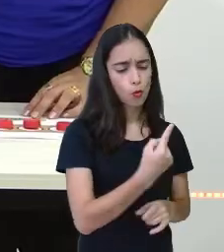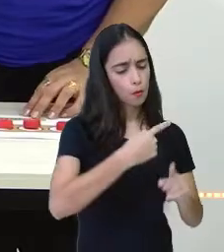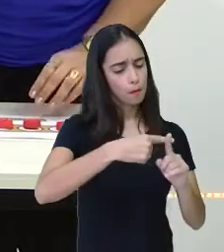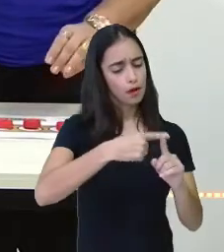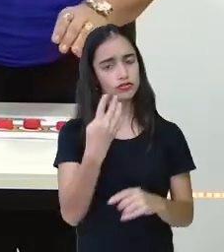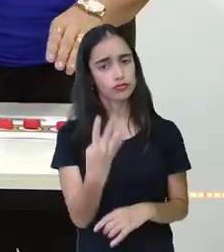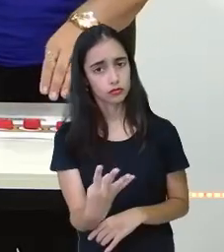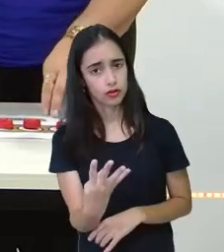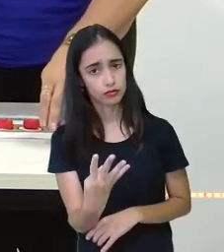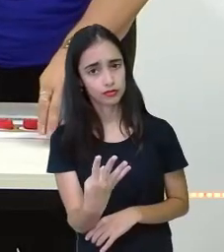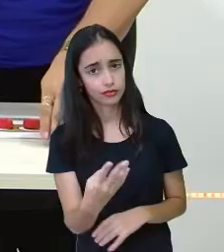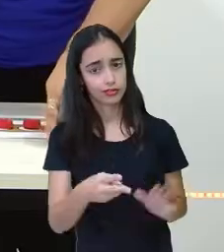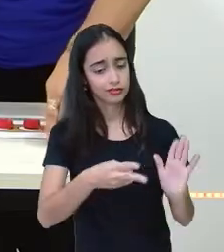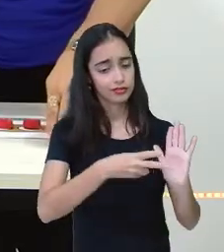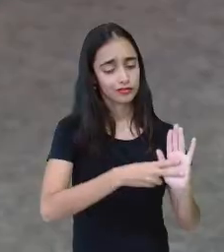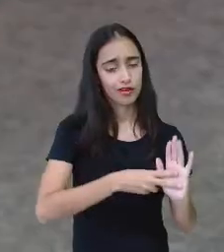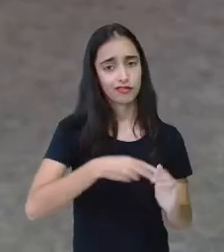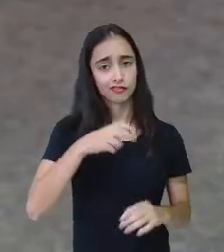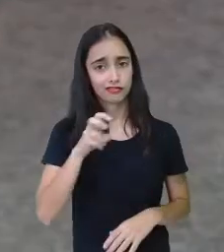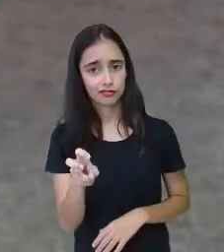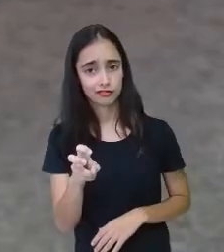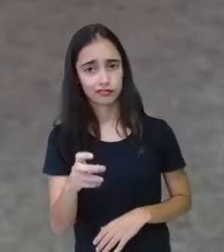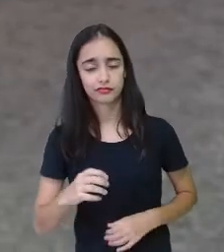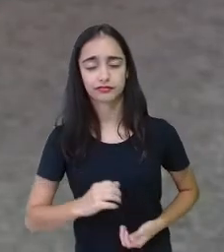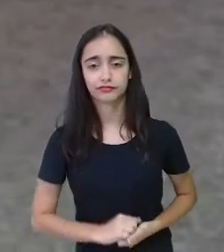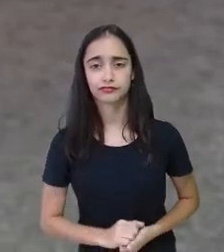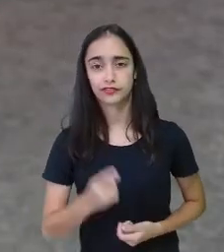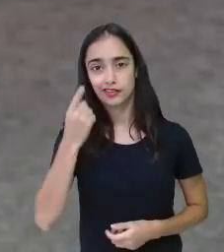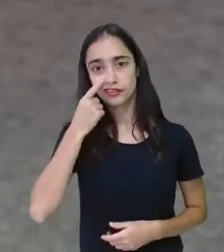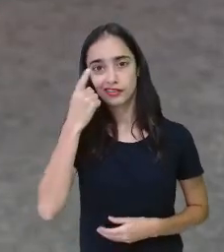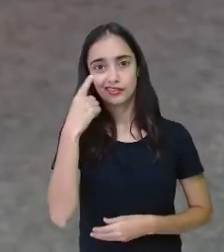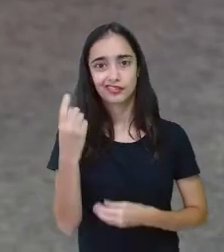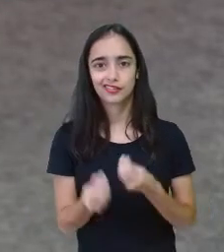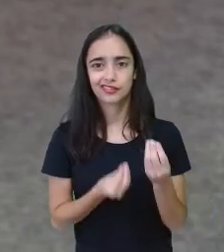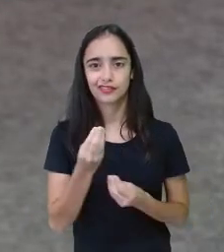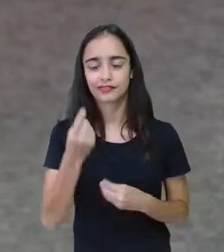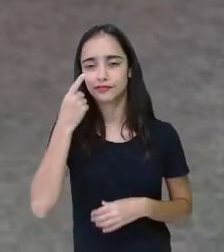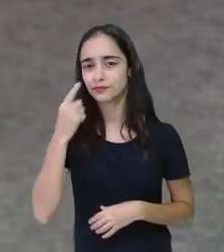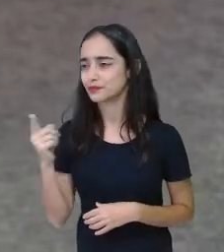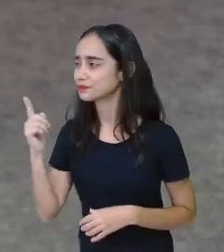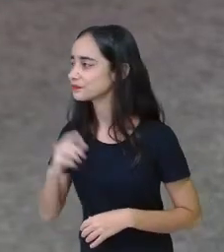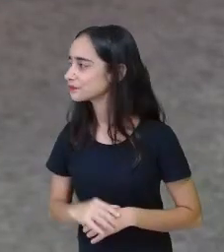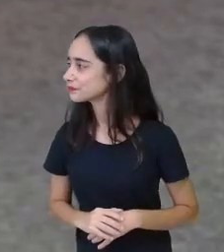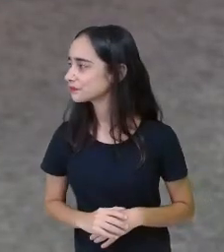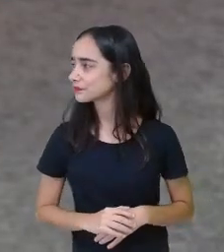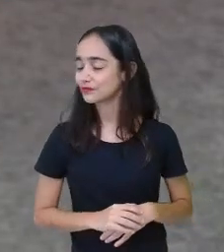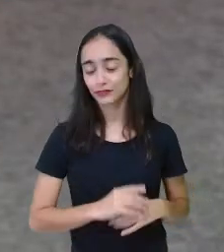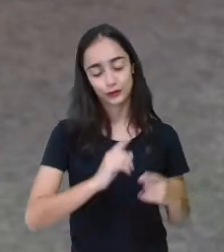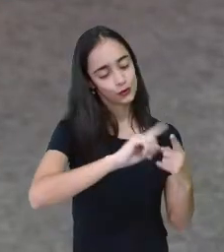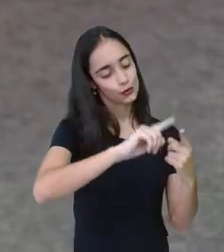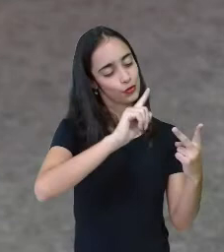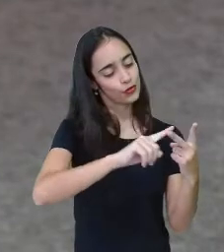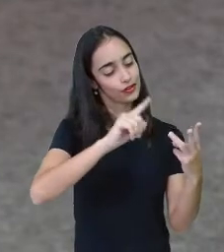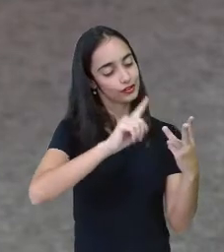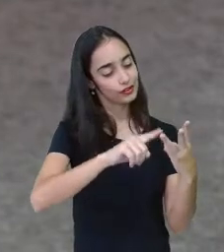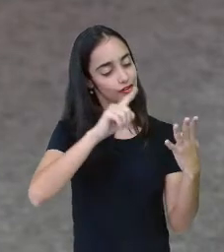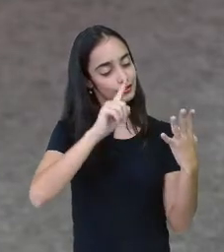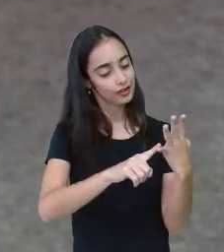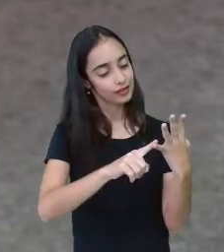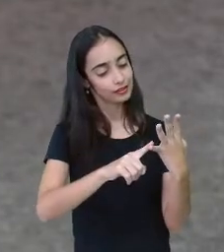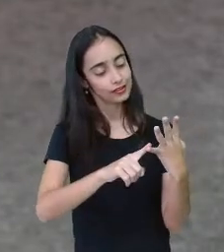Um, quatro, não é isso? Isso. Olha aqui. Um, dois, três, quatro, cinco.